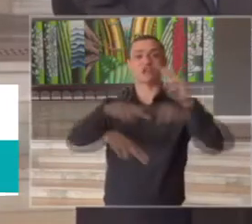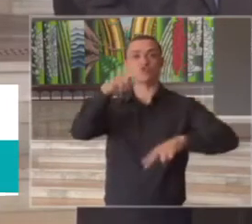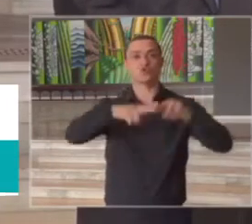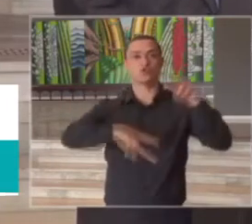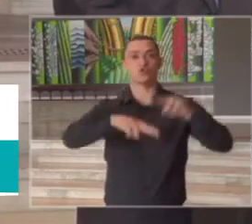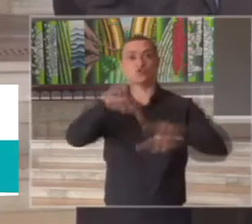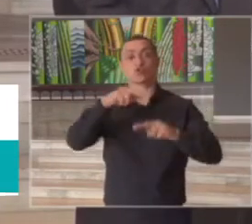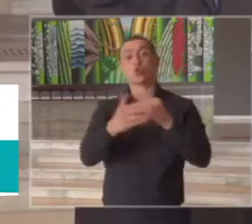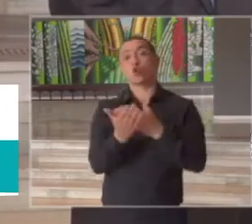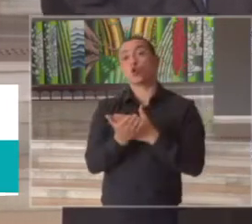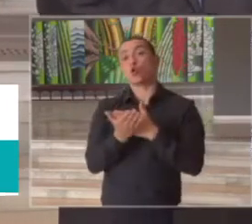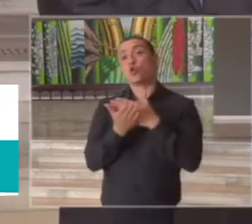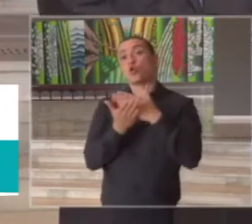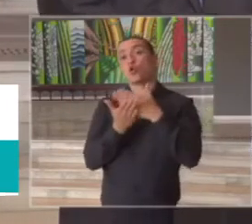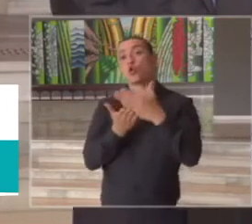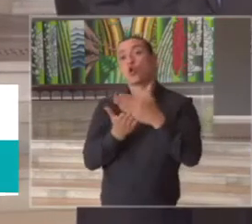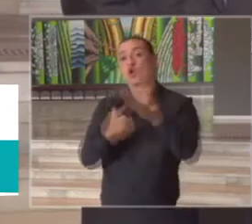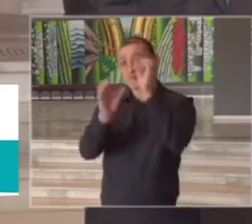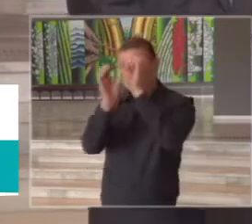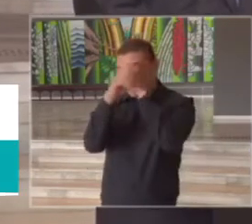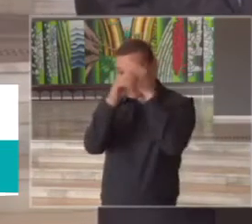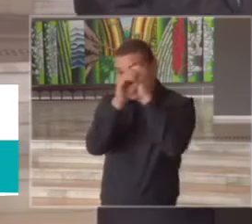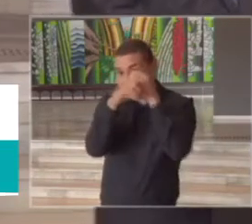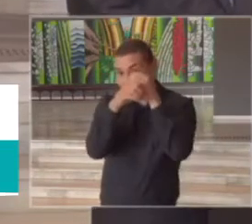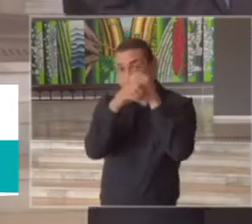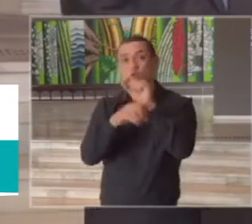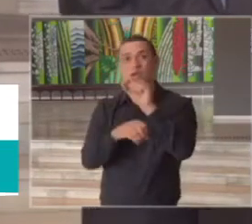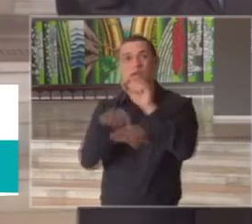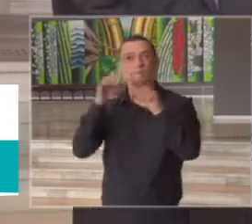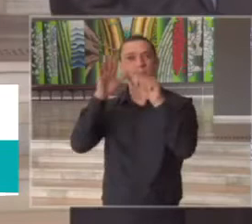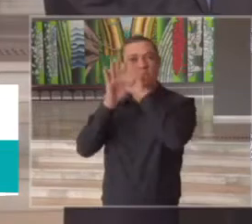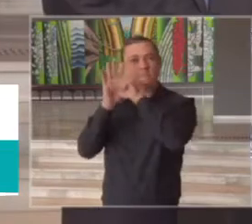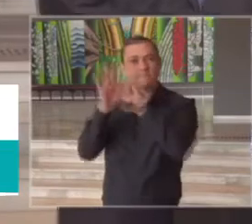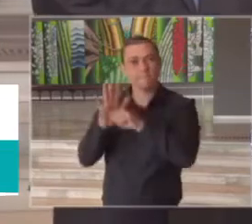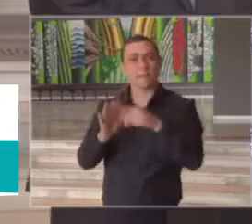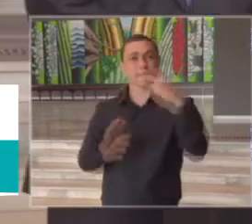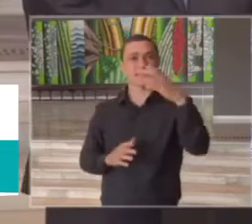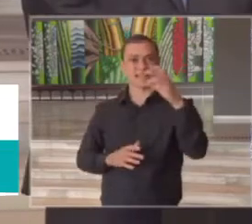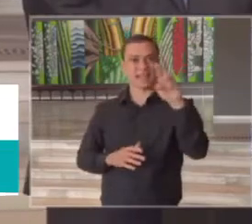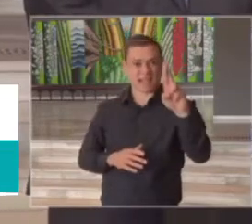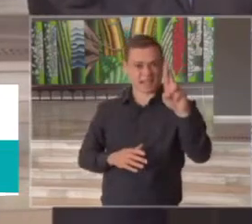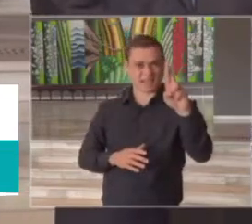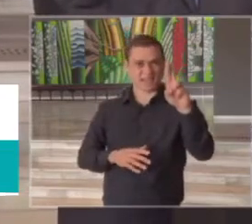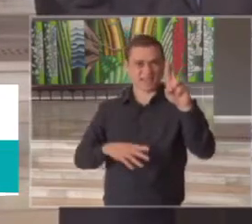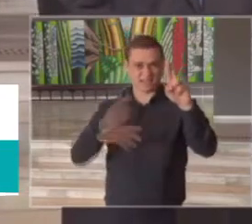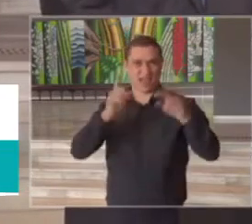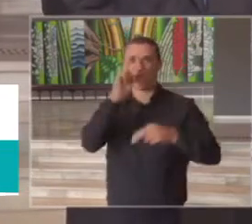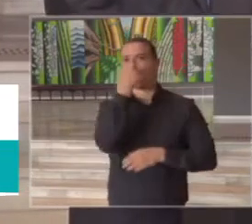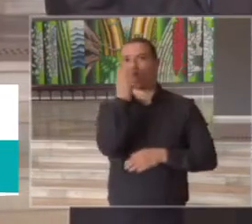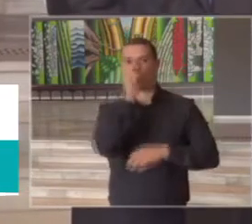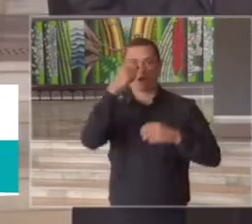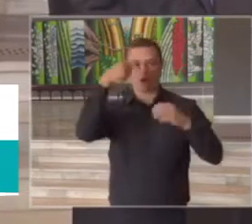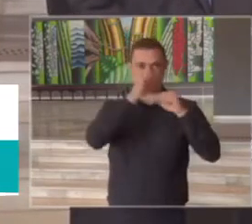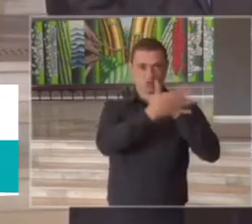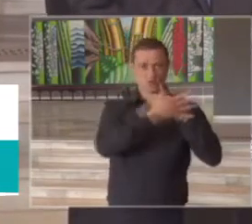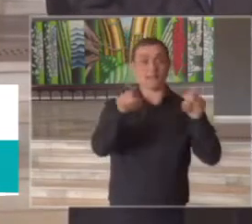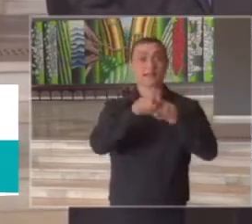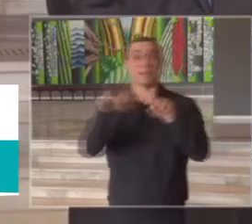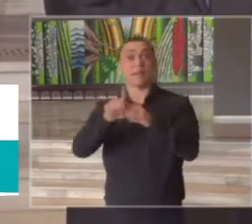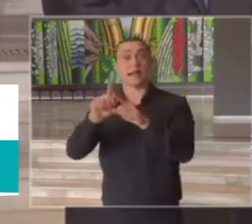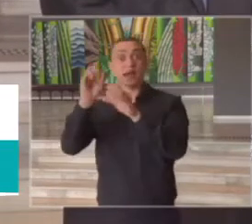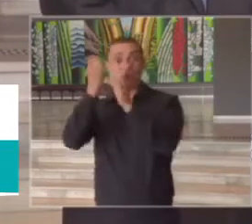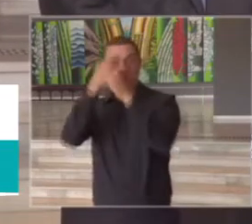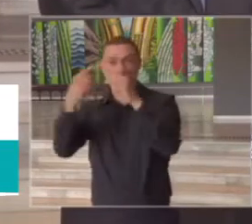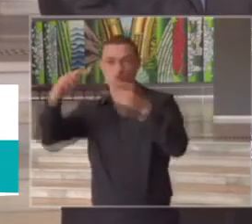iniciassem os testes de pesquisa PCR para o vírus e pesquisa sorológica